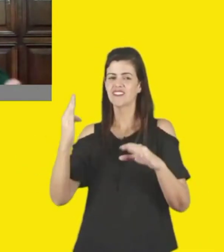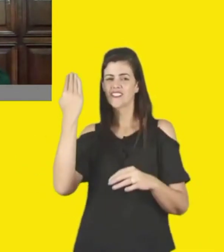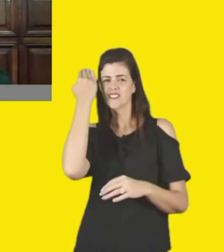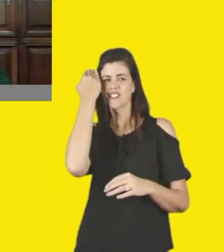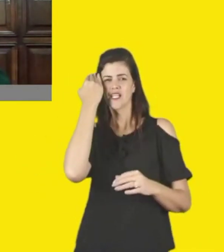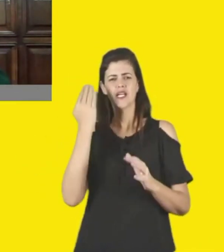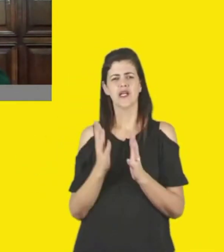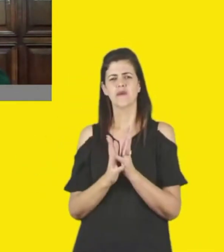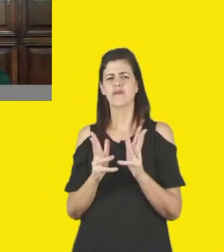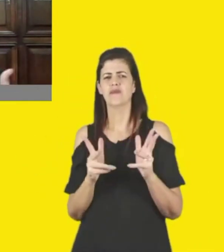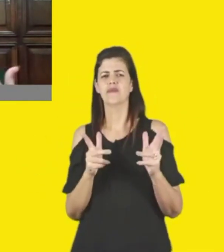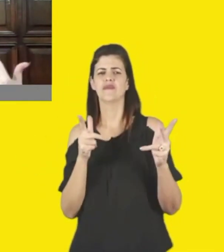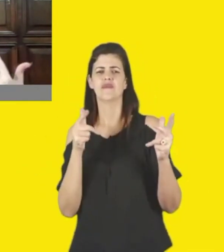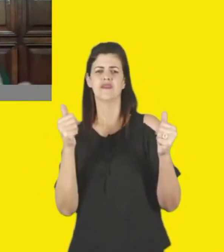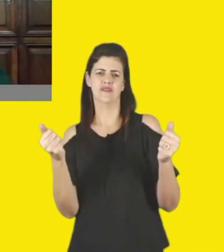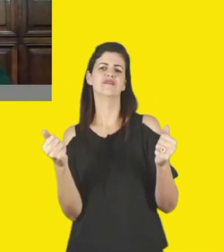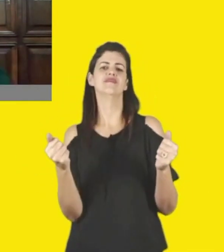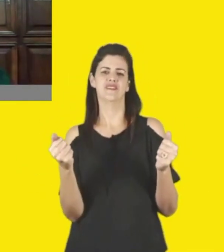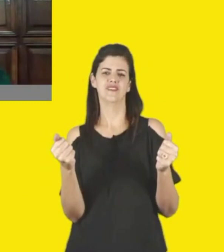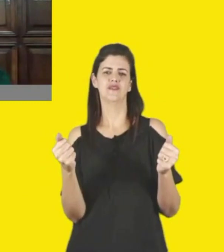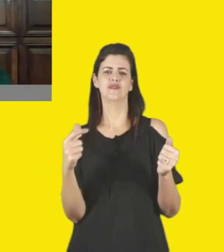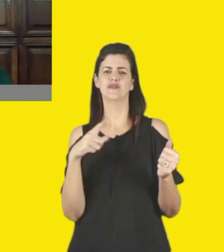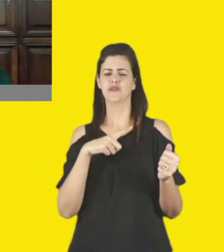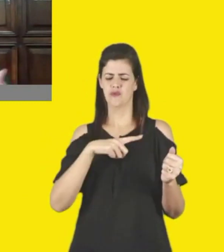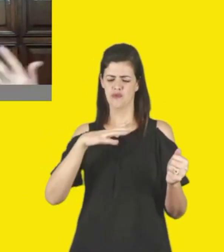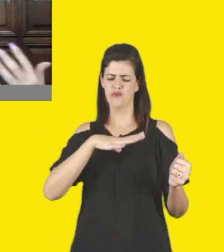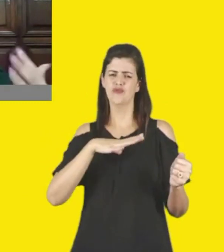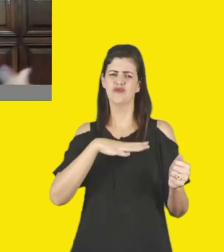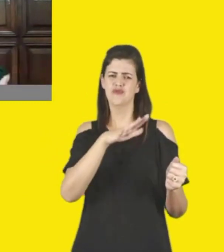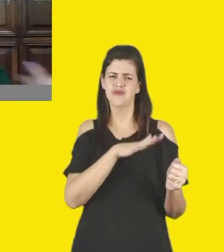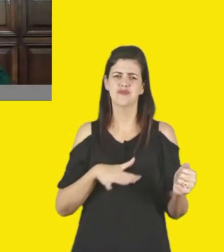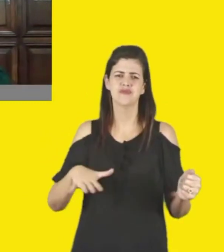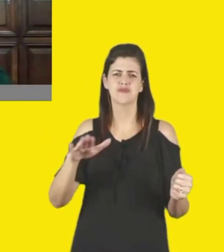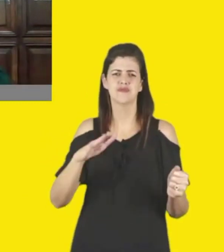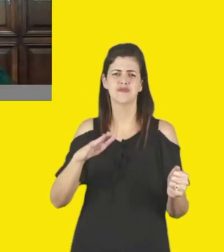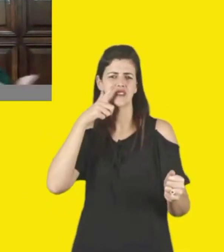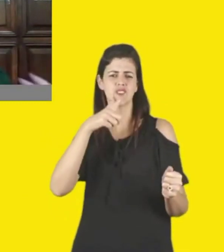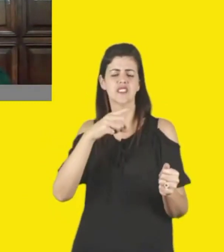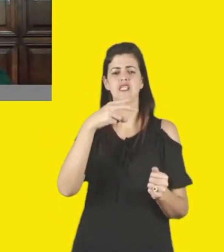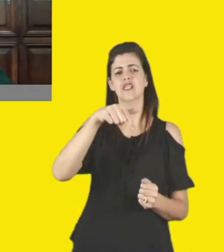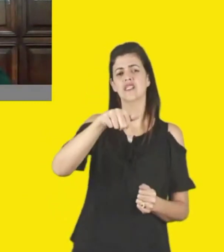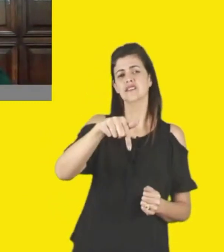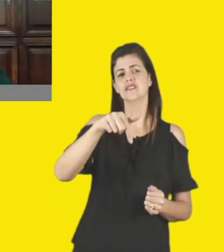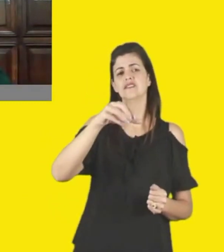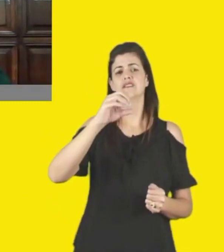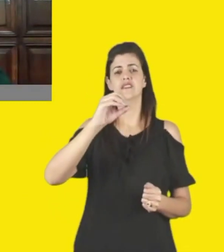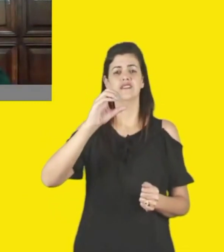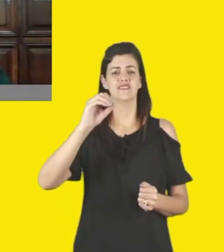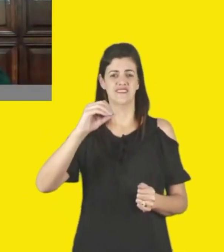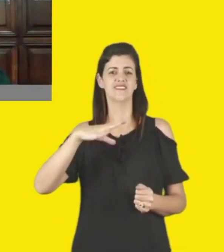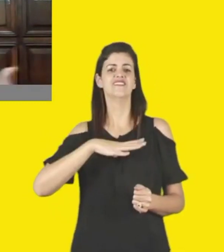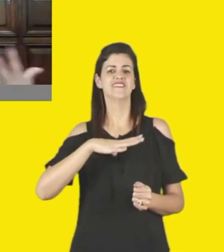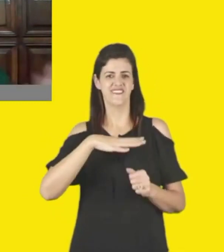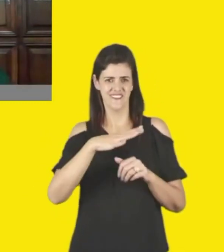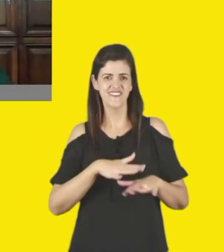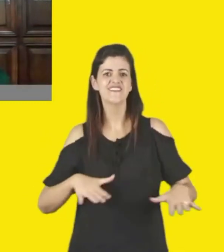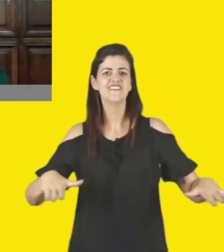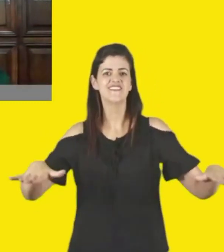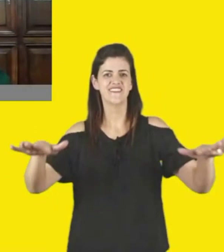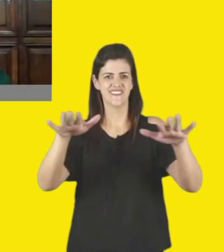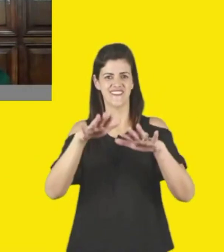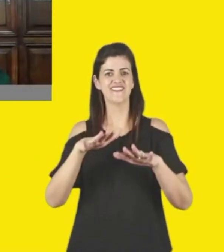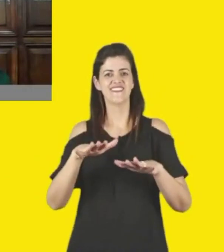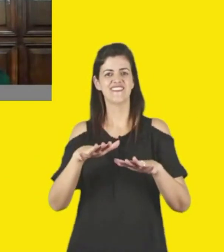250, que a gente chega a 700, a todos os municípios, aos 5.200,